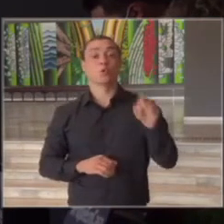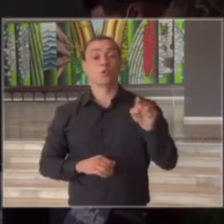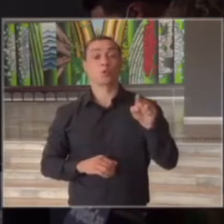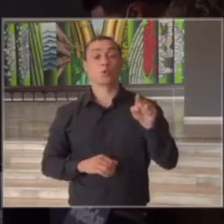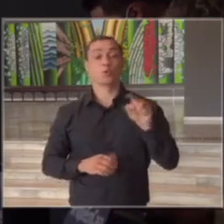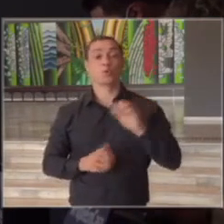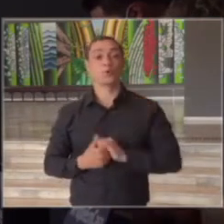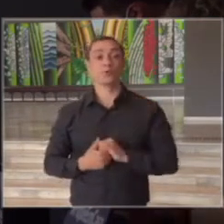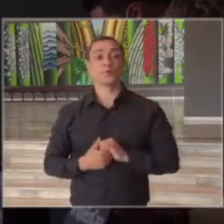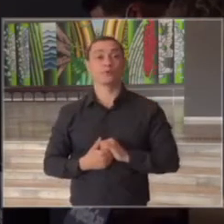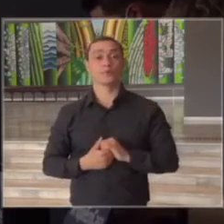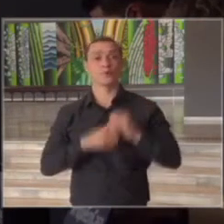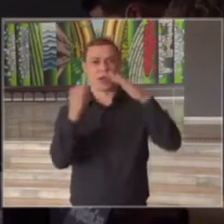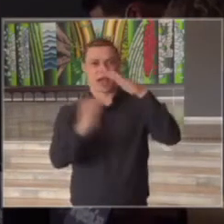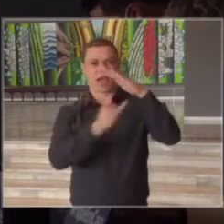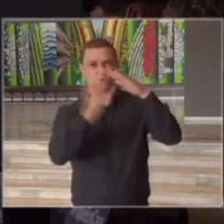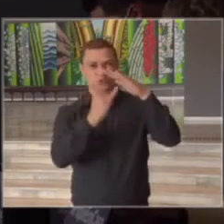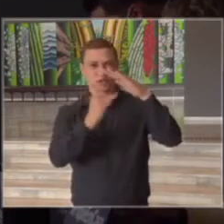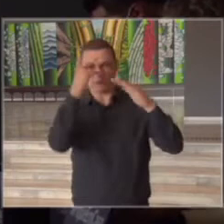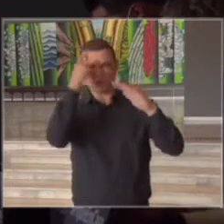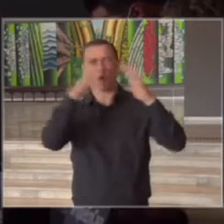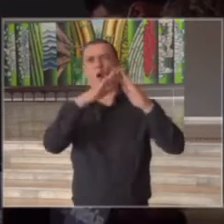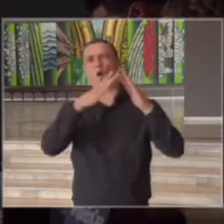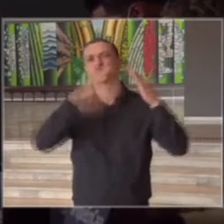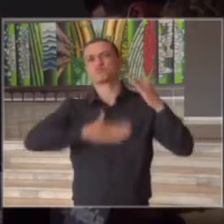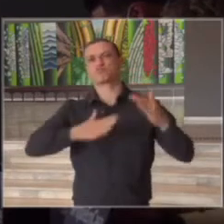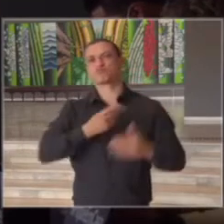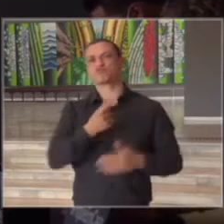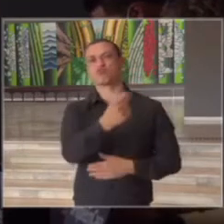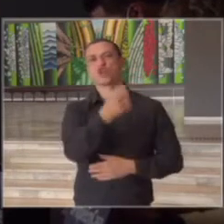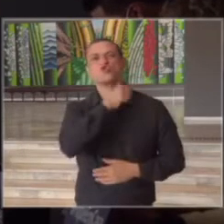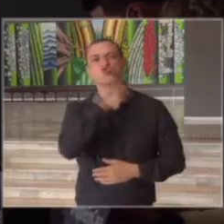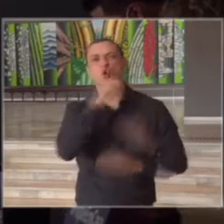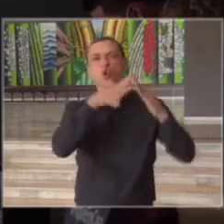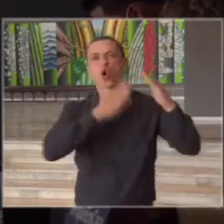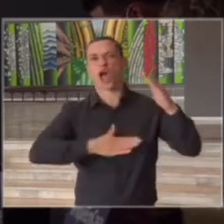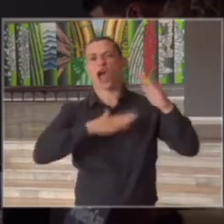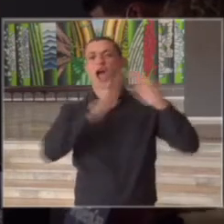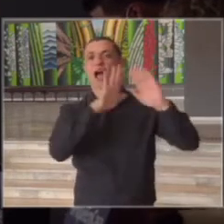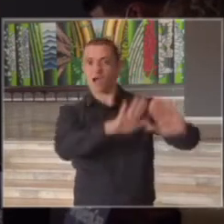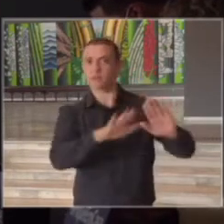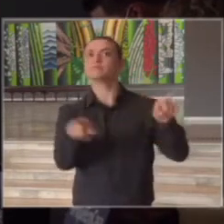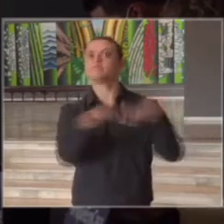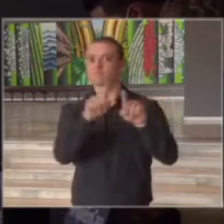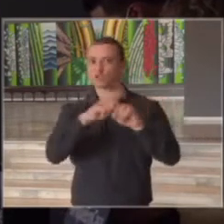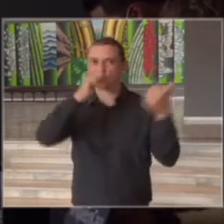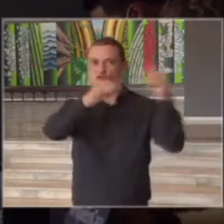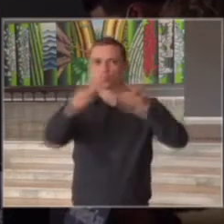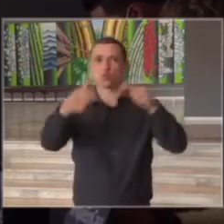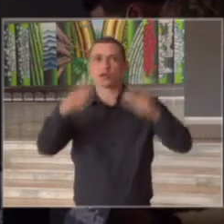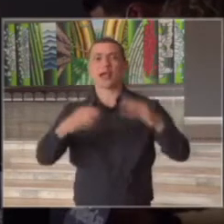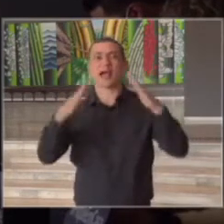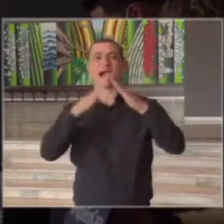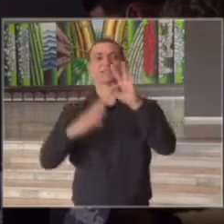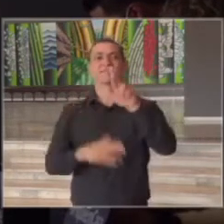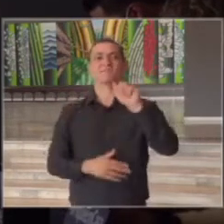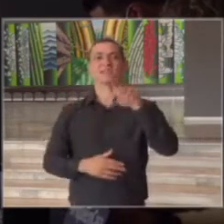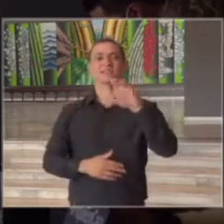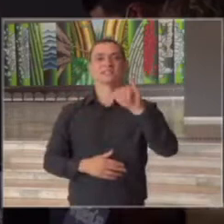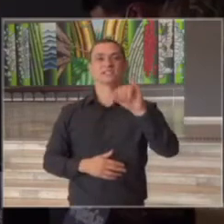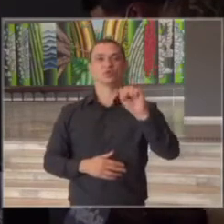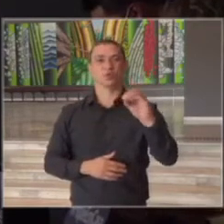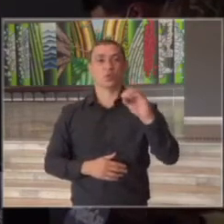as instituições de longa permanência de idosos fizemos já lá na casa Francisco Morato